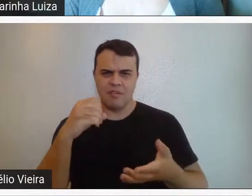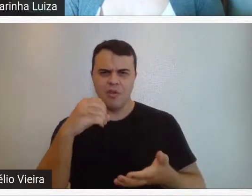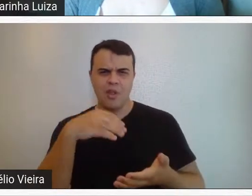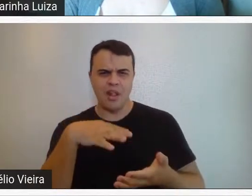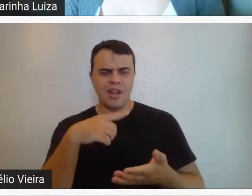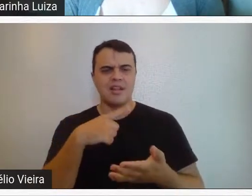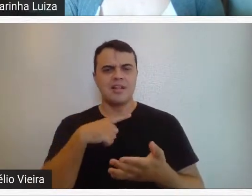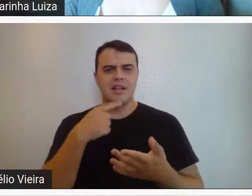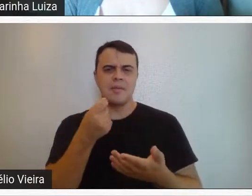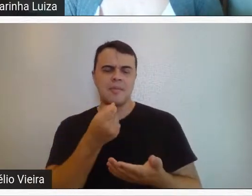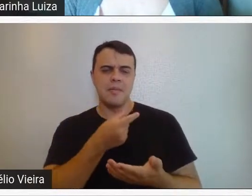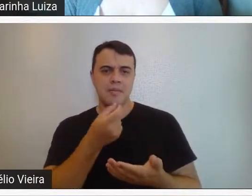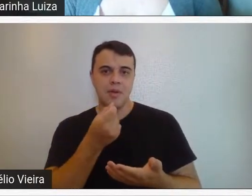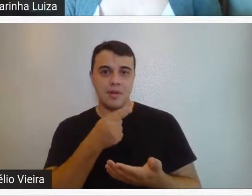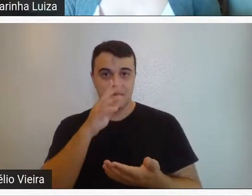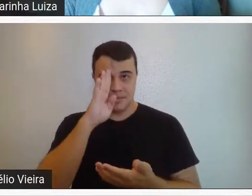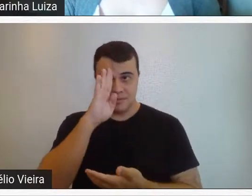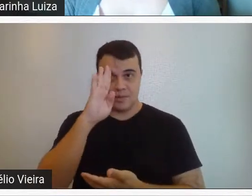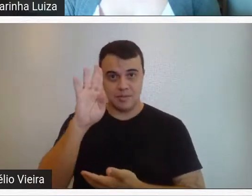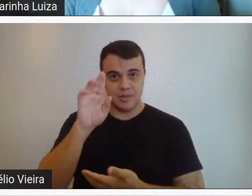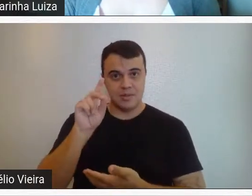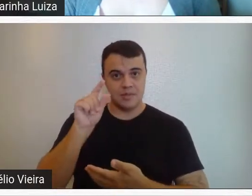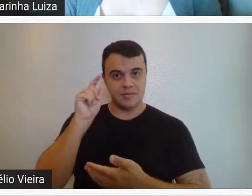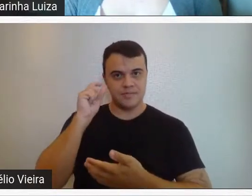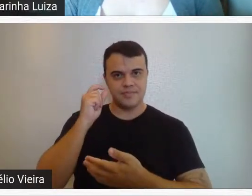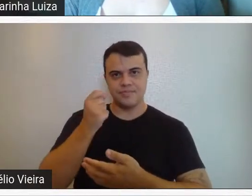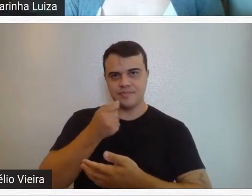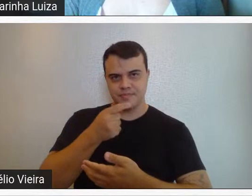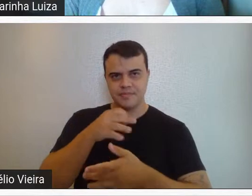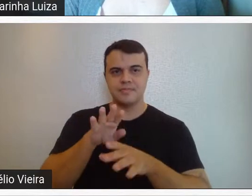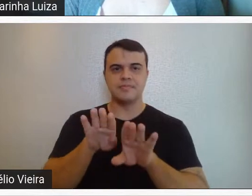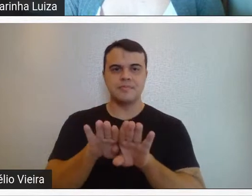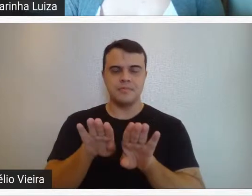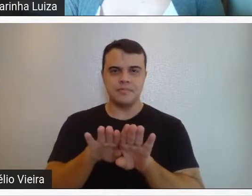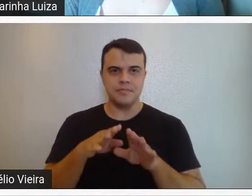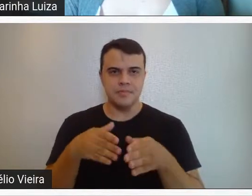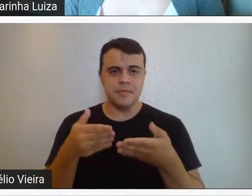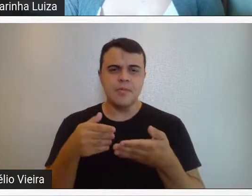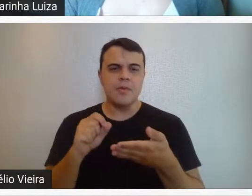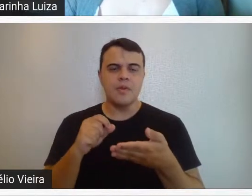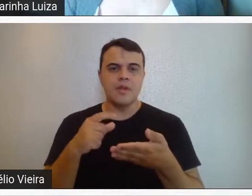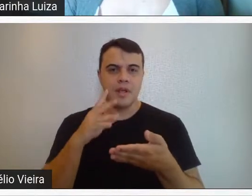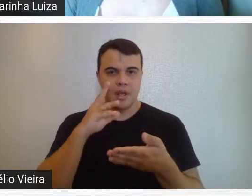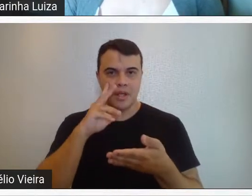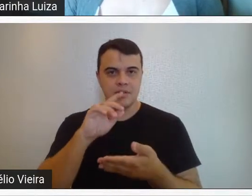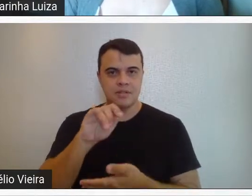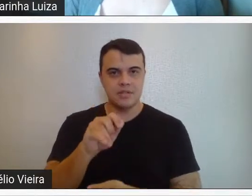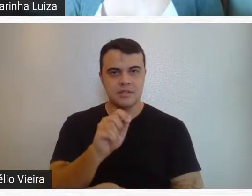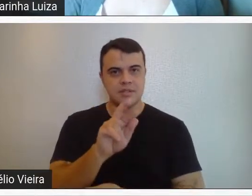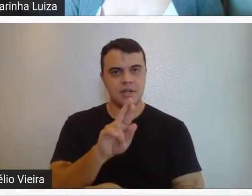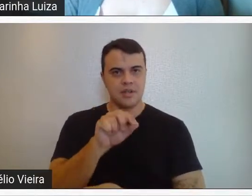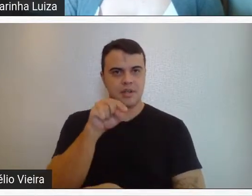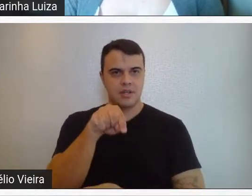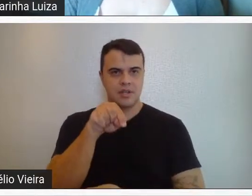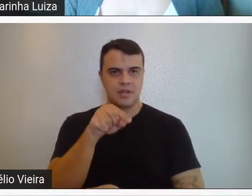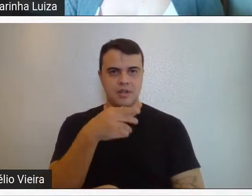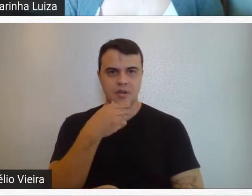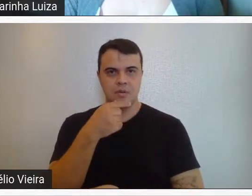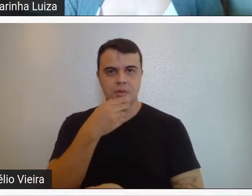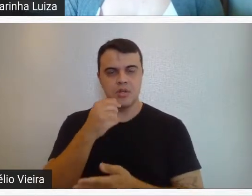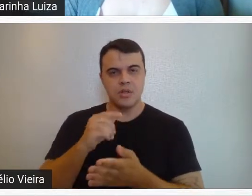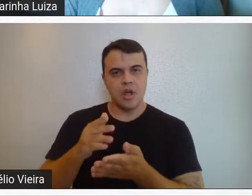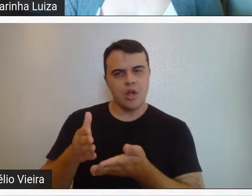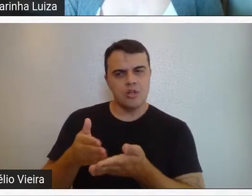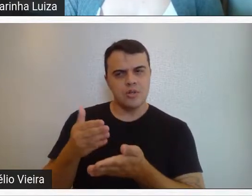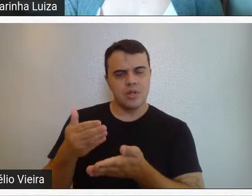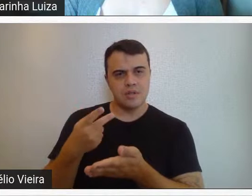e irônicos, principalmente os críticos muito irônicos também. Então, o Jair Silva, por exemplo, foi um dos jornalistas,